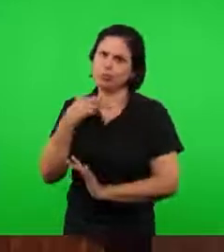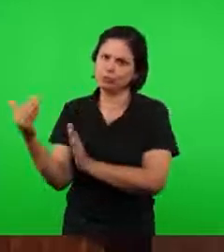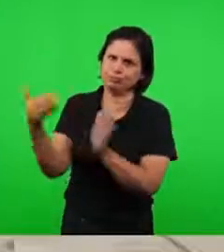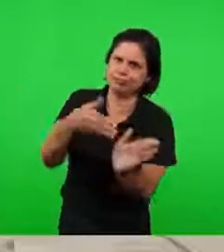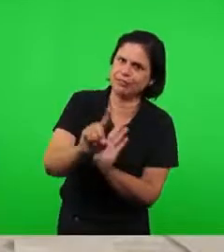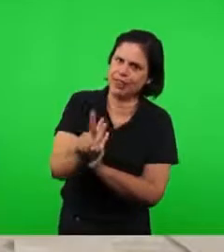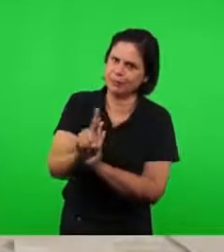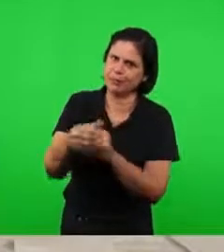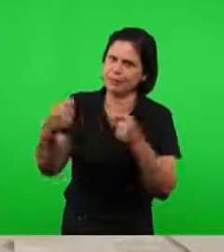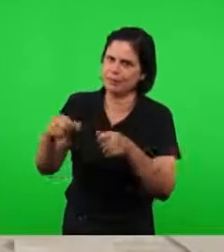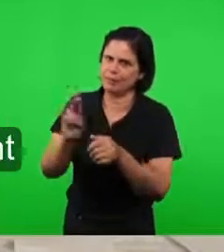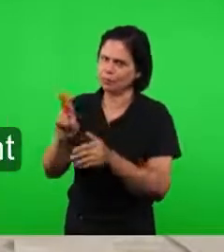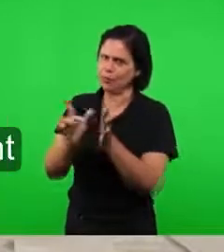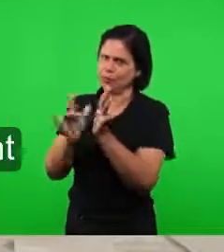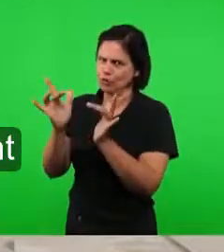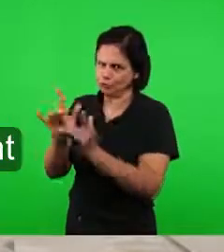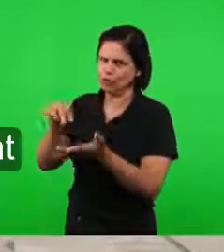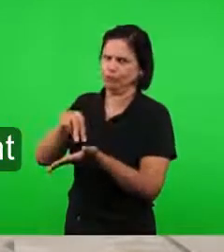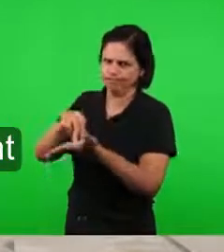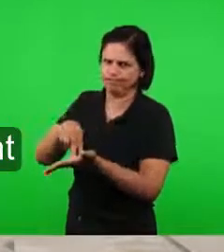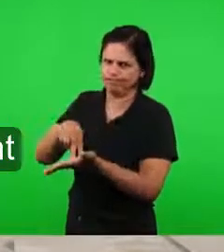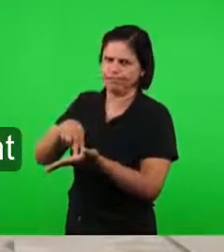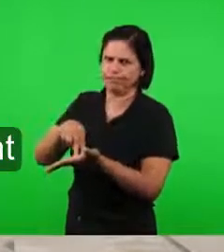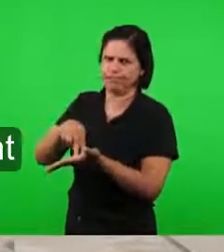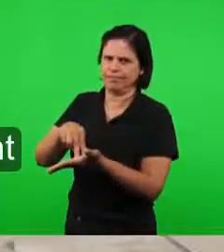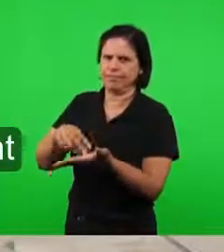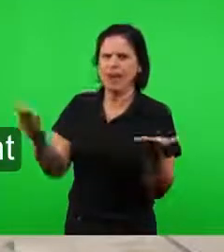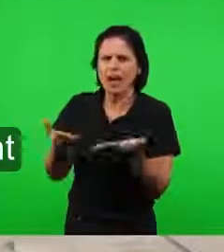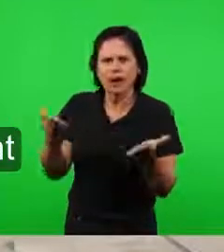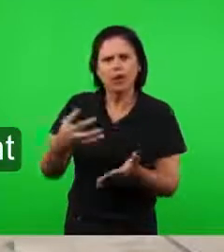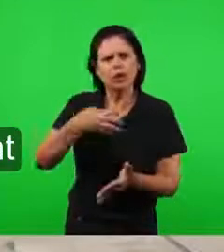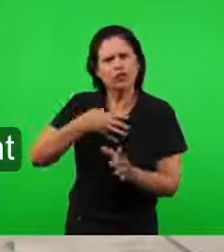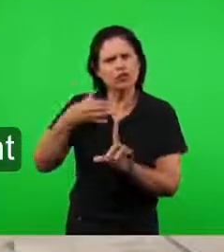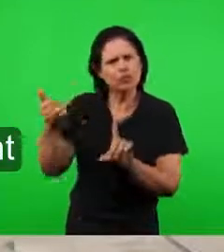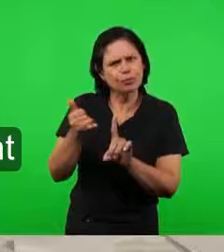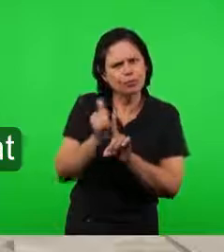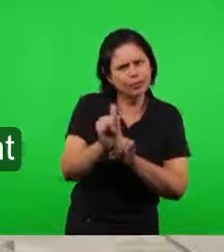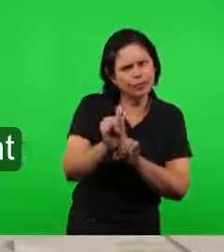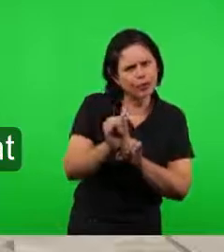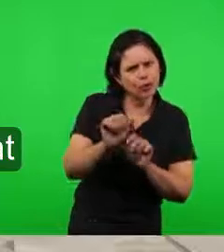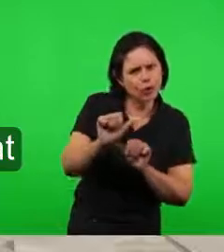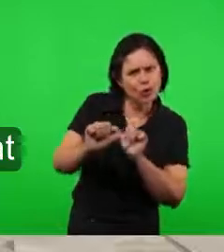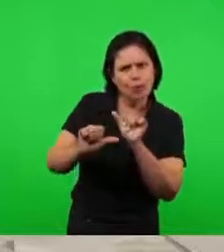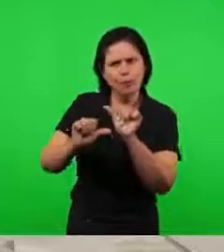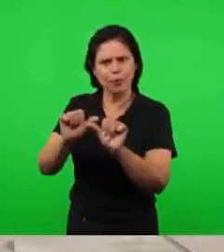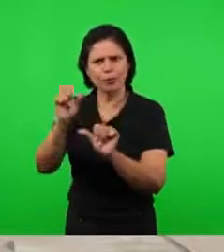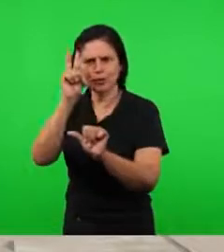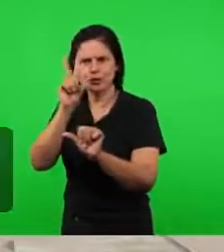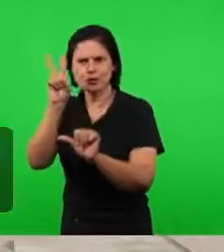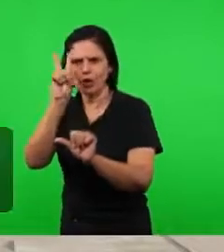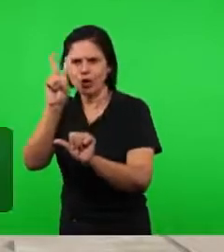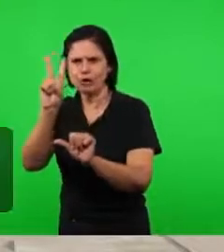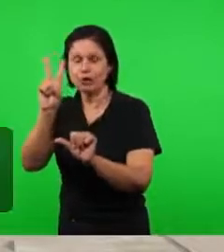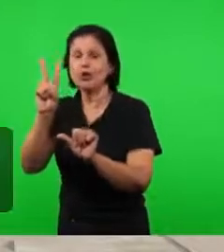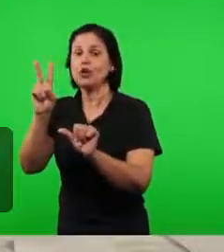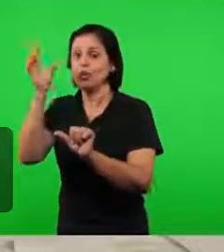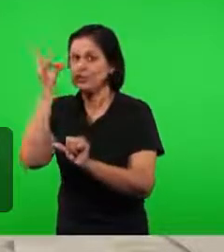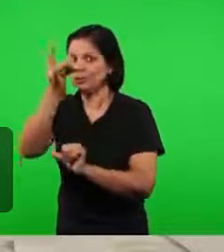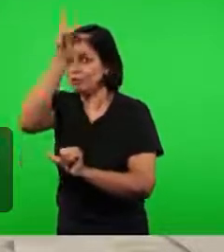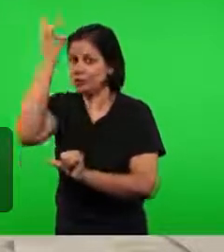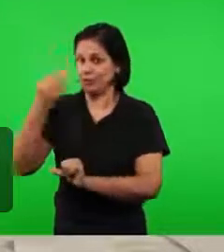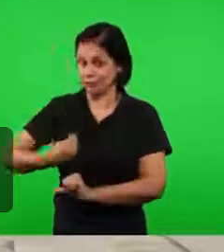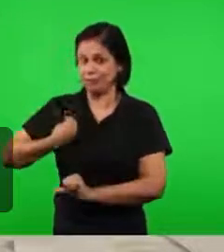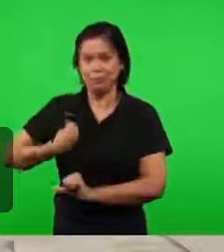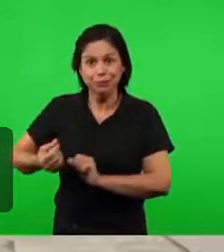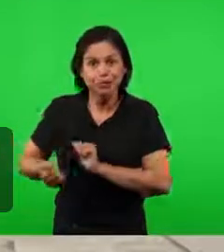saindo do lado profético, indo para o lado histórico, o Espírito Santo estava presente para os